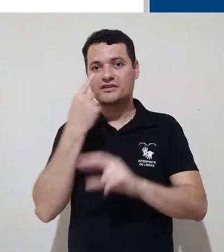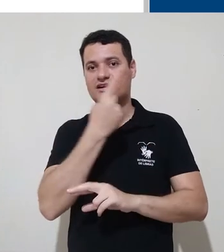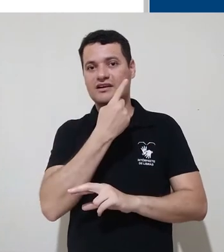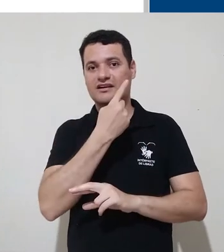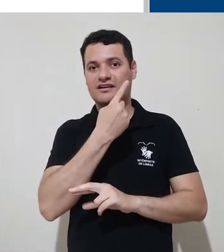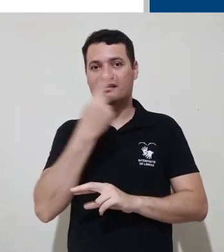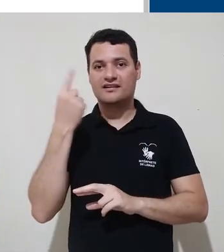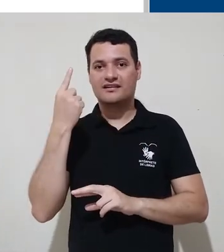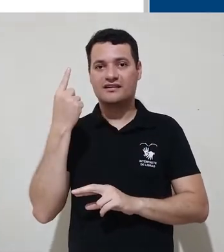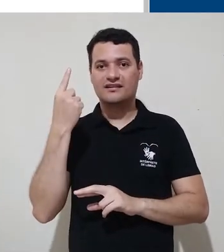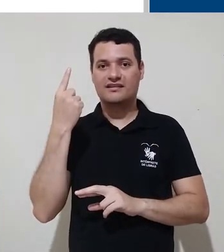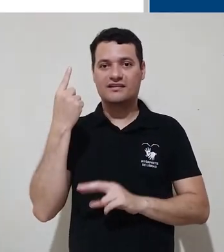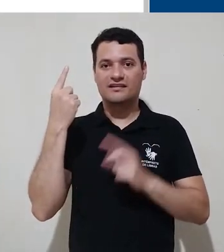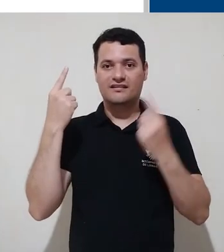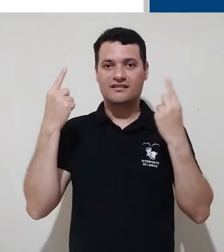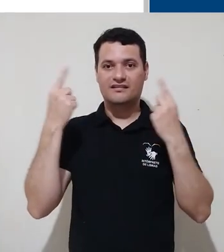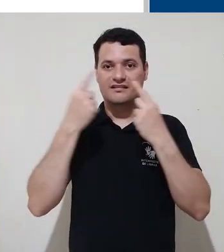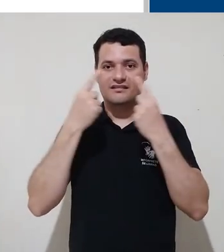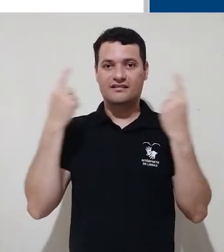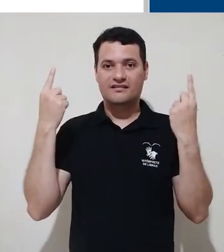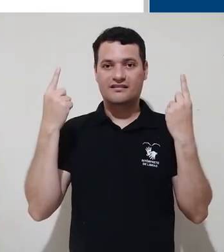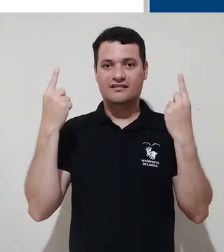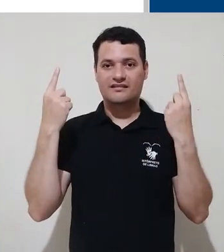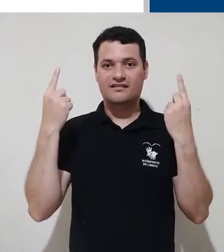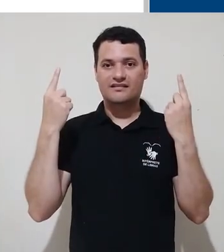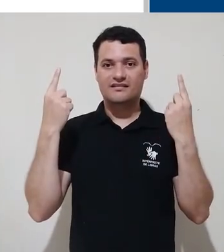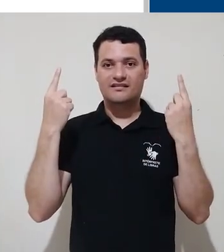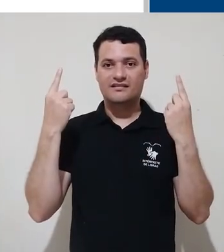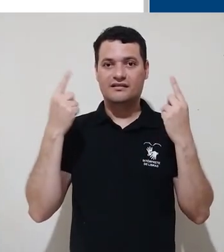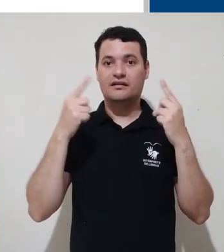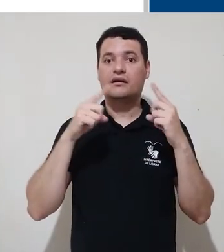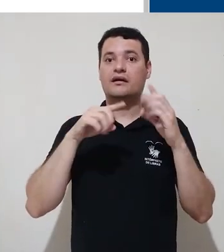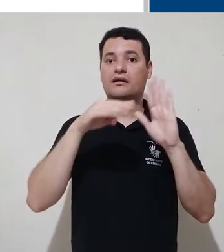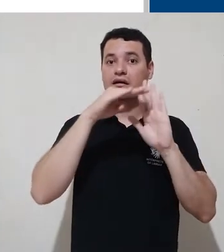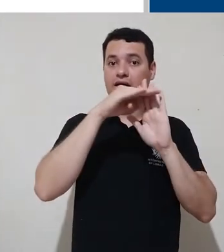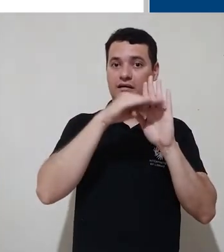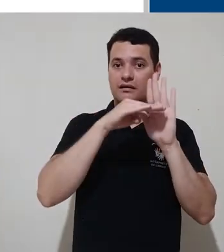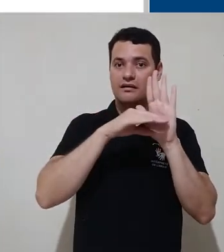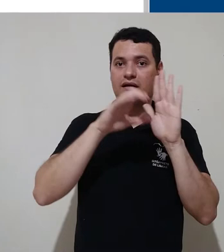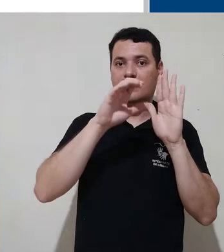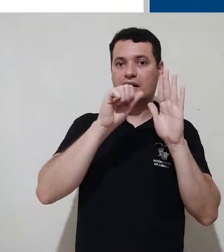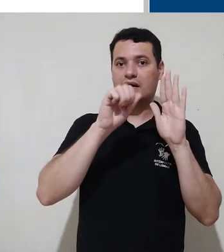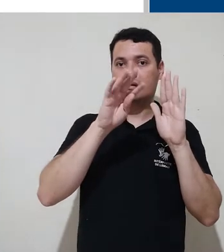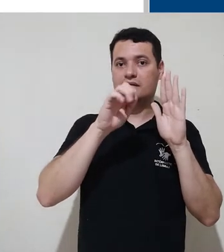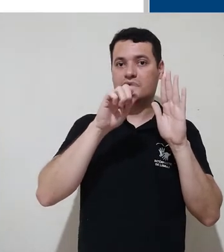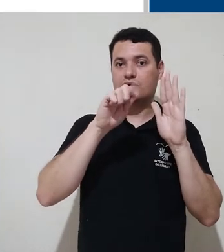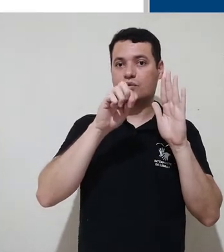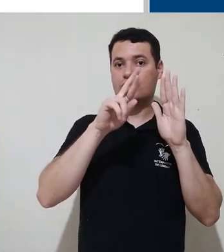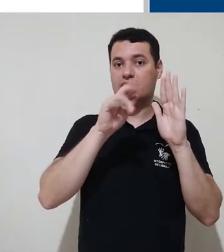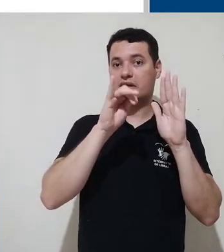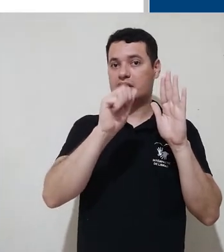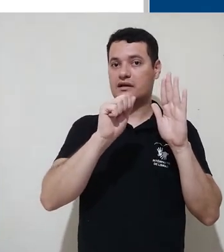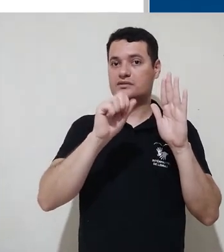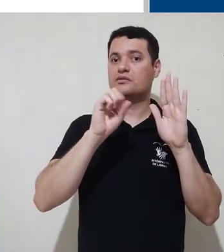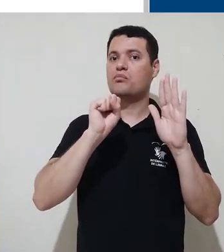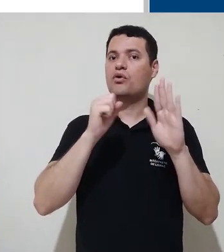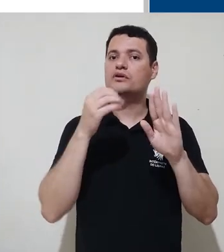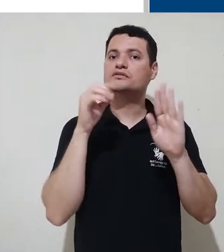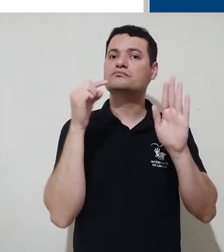Então, vamos ficar atentos à diferença. Categorias também podem ser acessadas